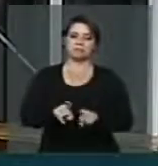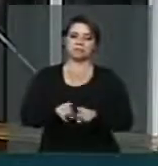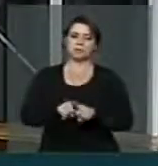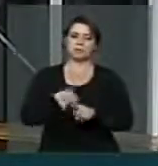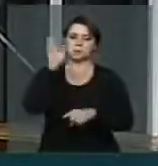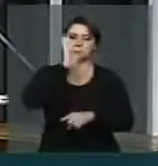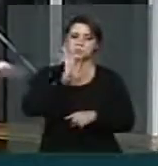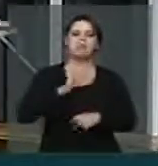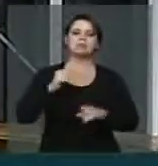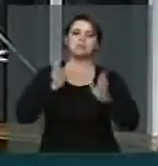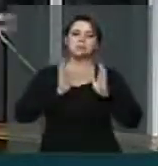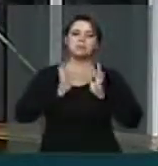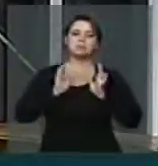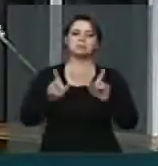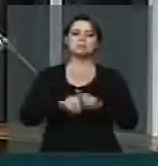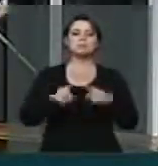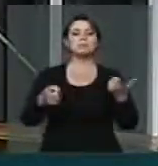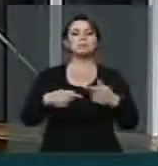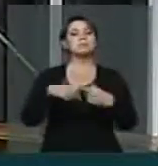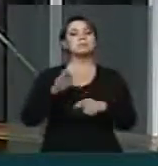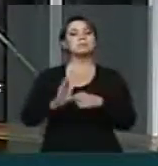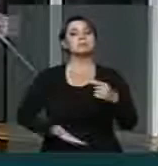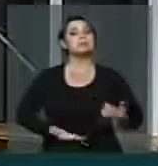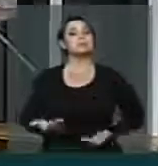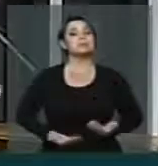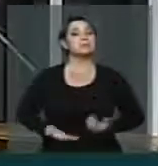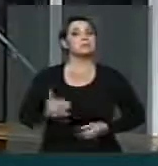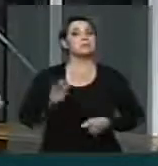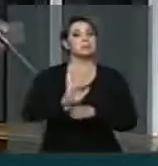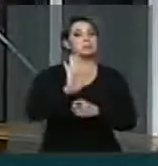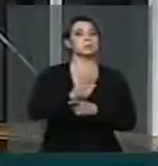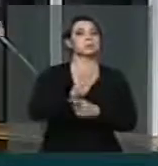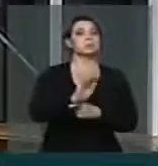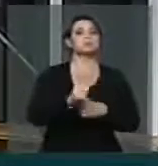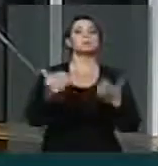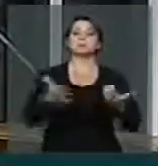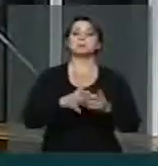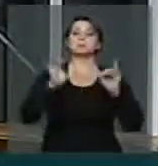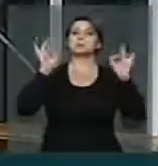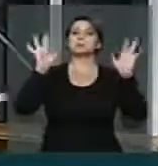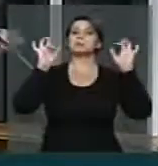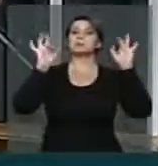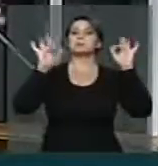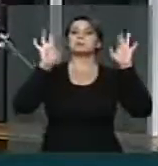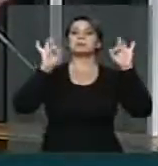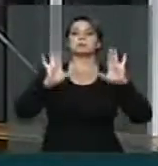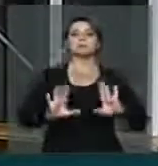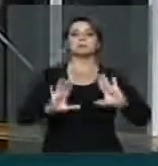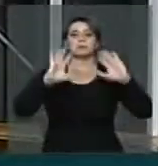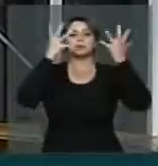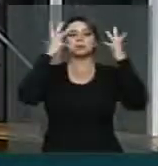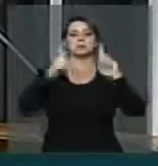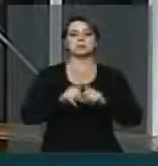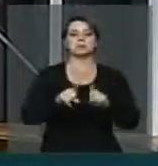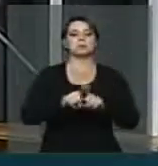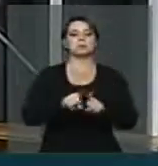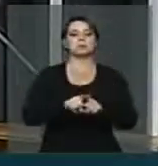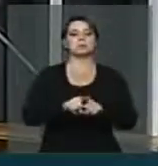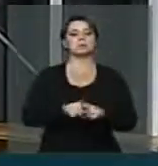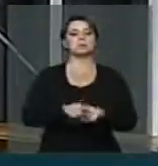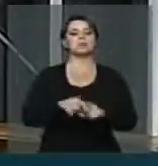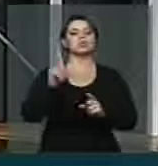dizer que vivemos um momento especial. Nós temos que comemorar o índice rebaixado do